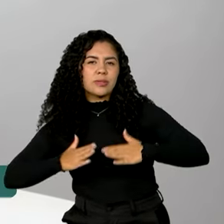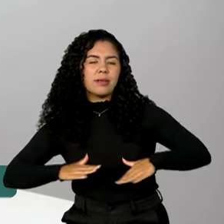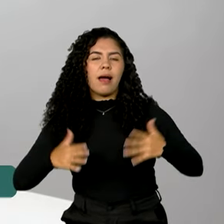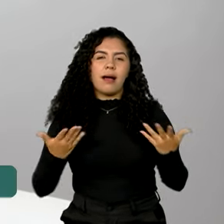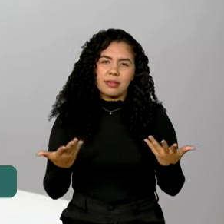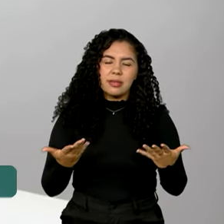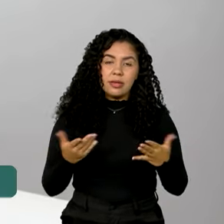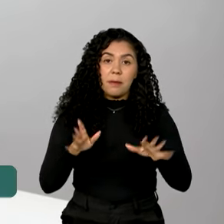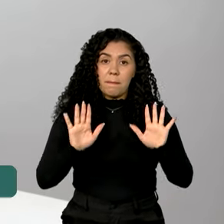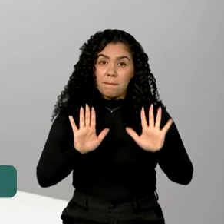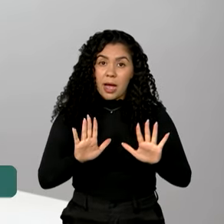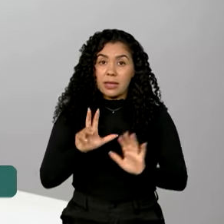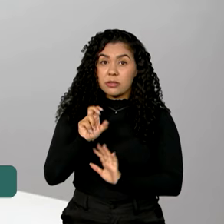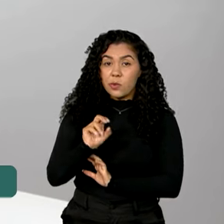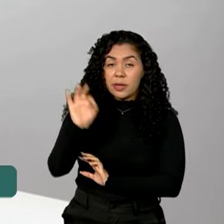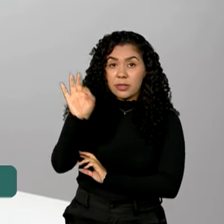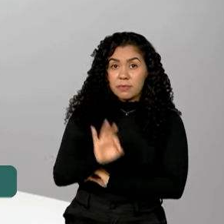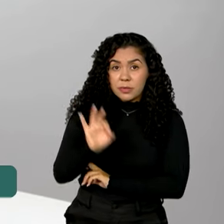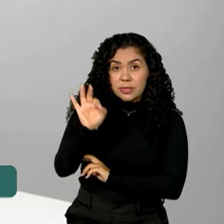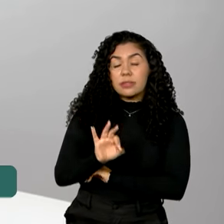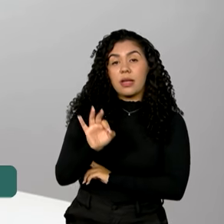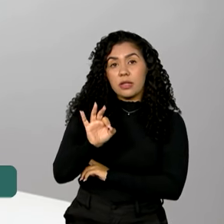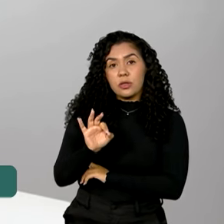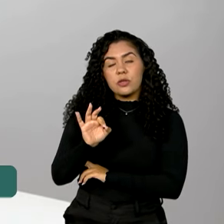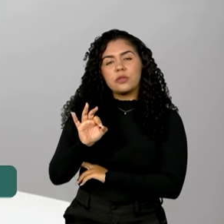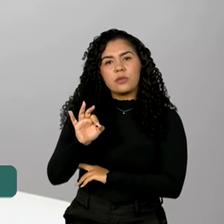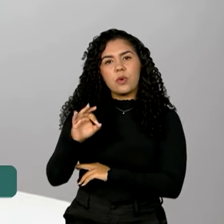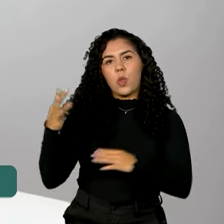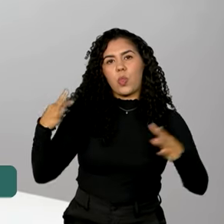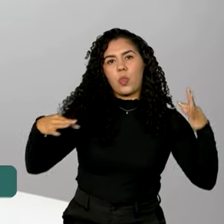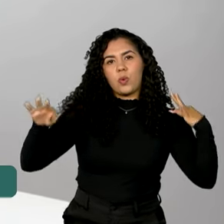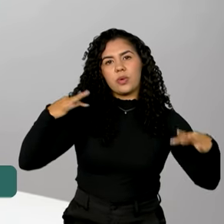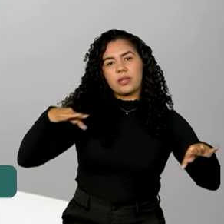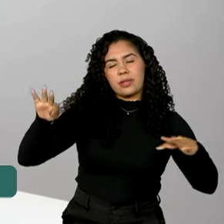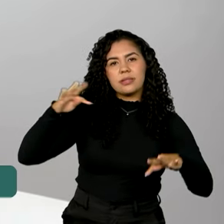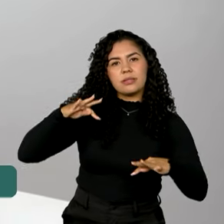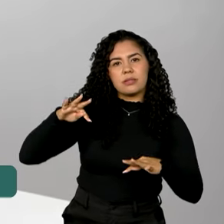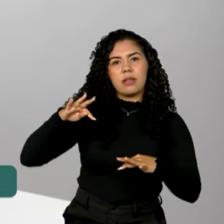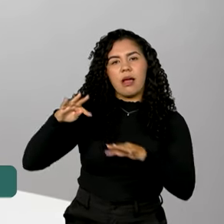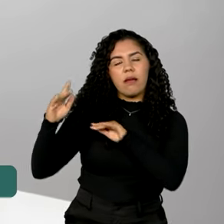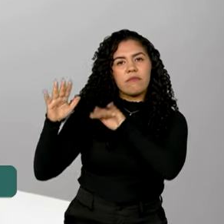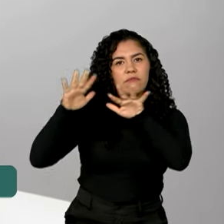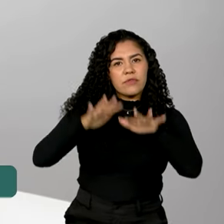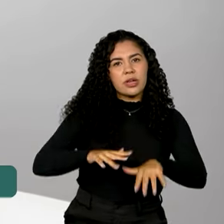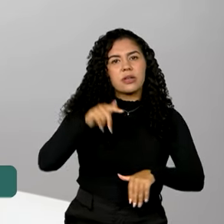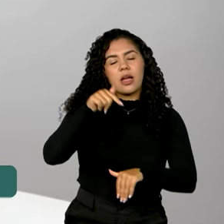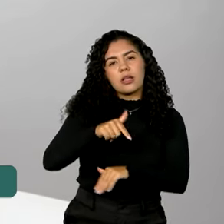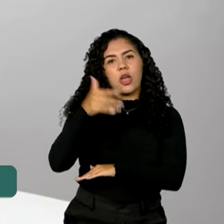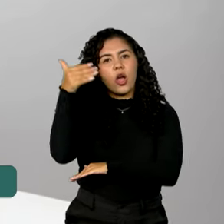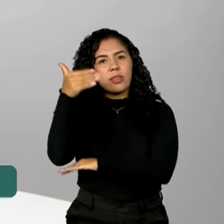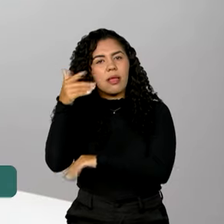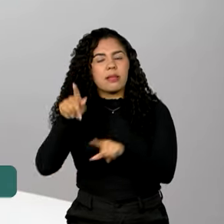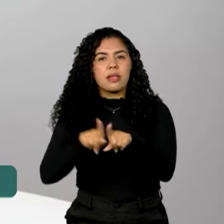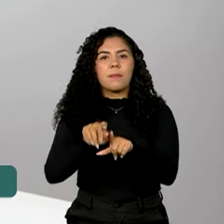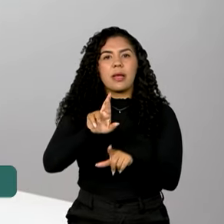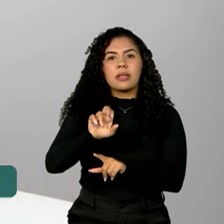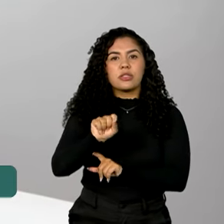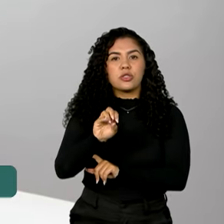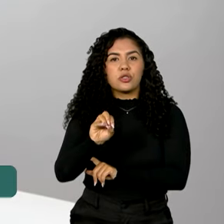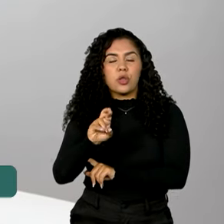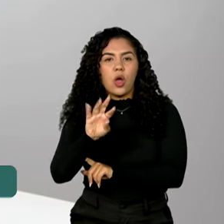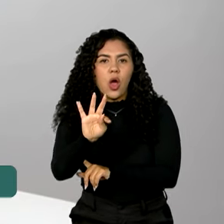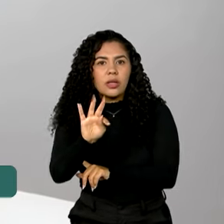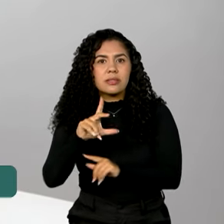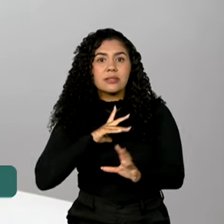Aproximadamente metade dos turistas internacionais fica em hotéis e resorts aqui no Brasil. Então, a gente está falando de aproximadamente 2 milhões